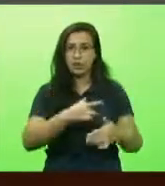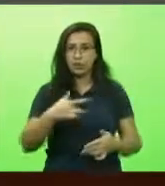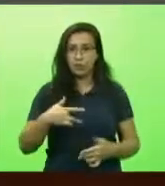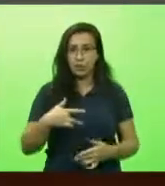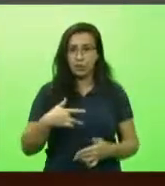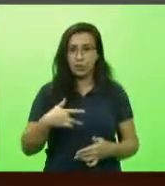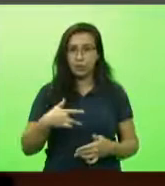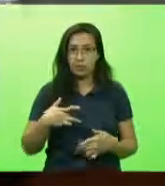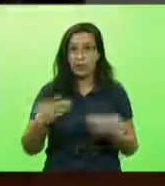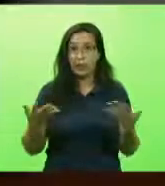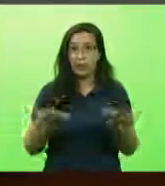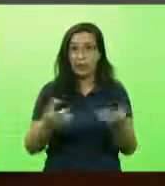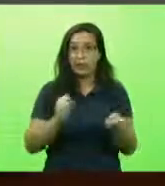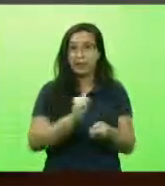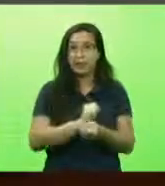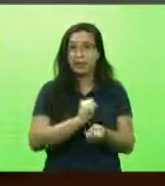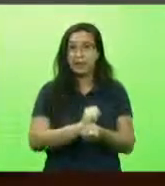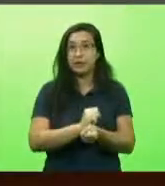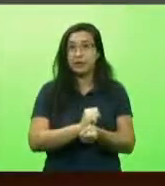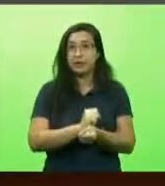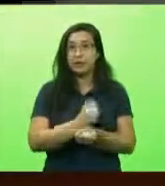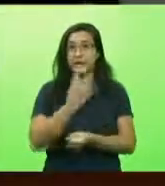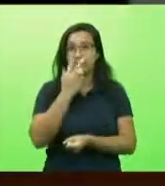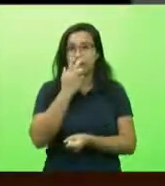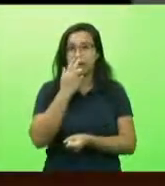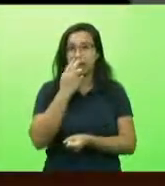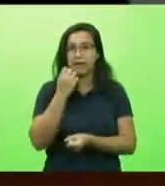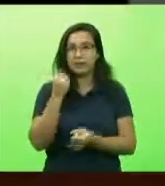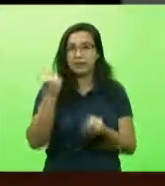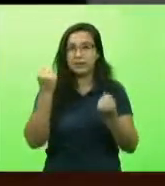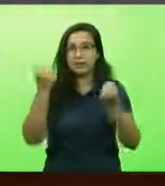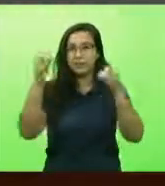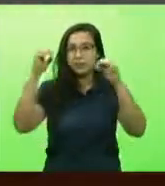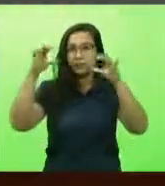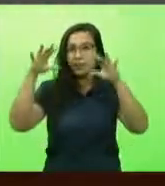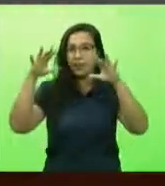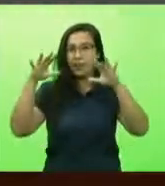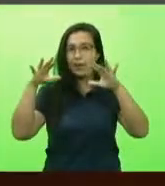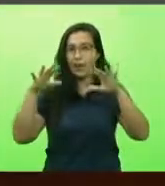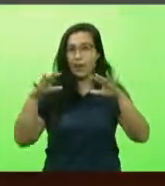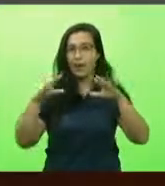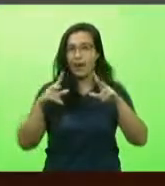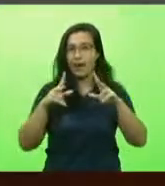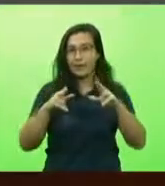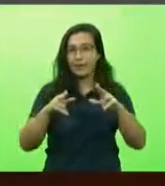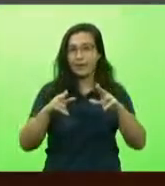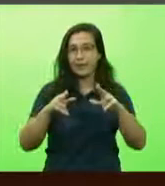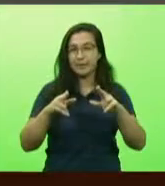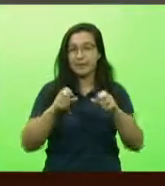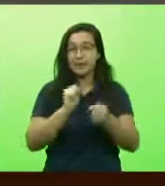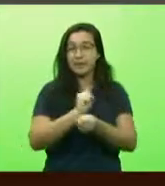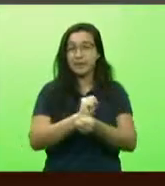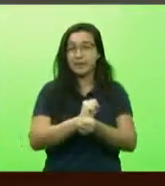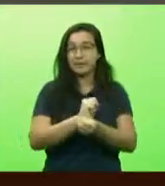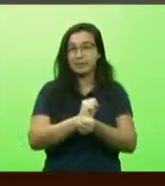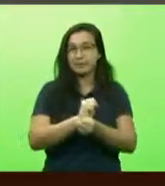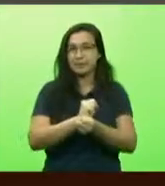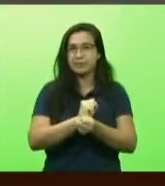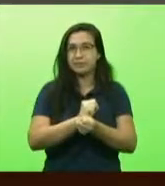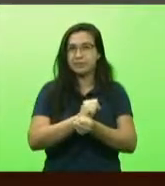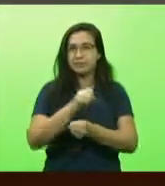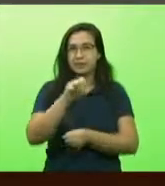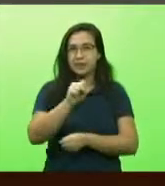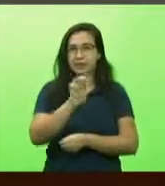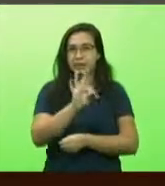descer, como quem desce o Espírito Santo, sabe, como quem desce o Espírito Santo estão esperando descer do STJ,